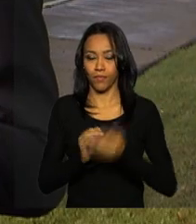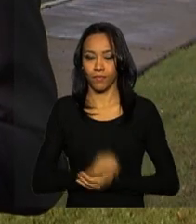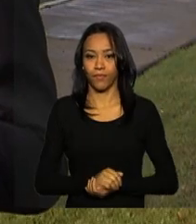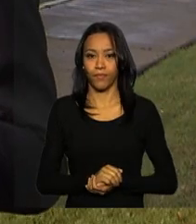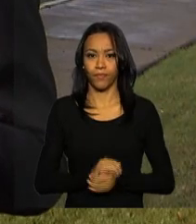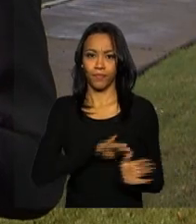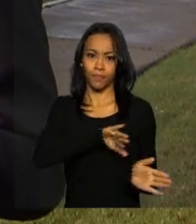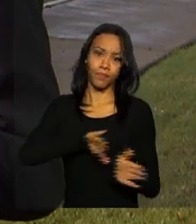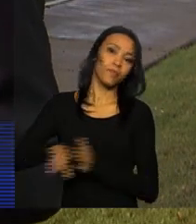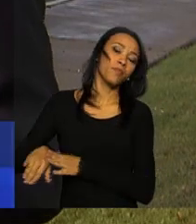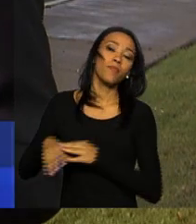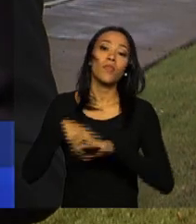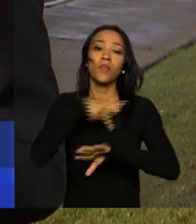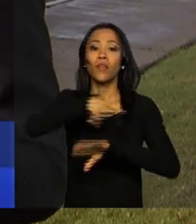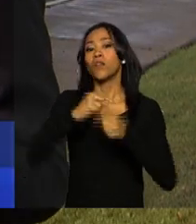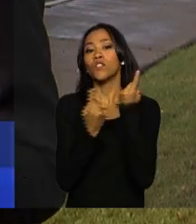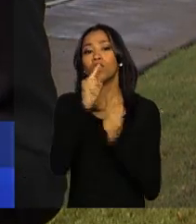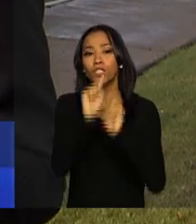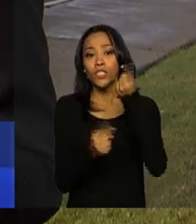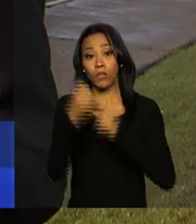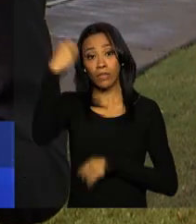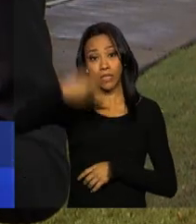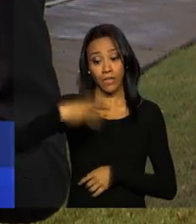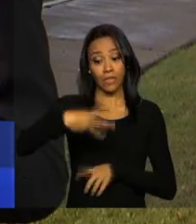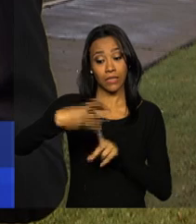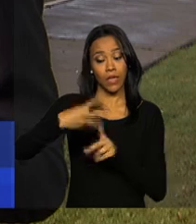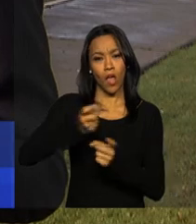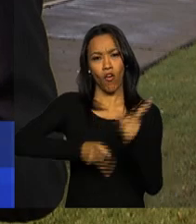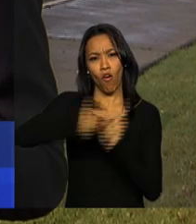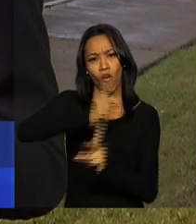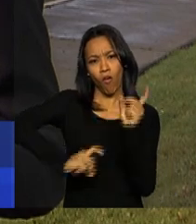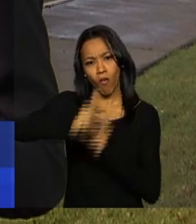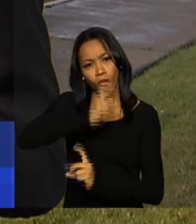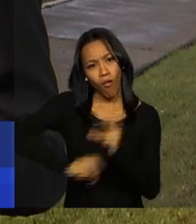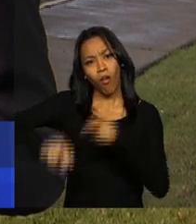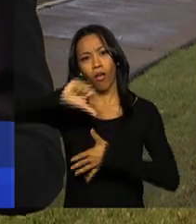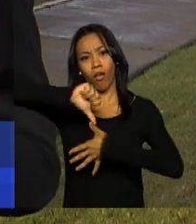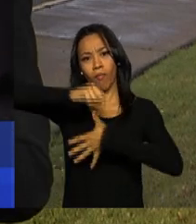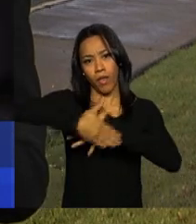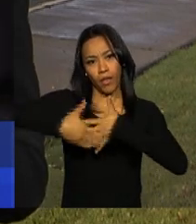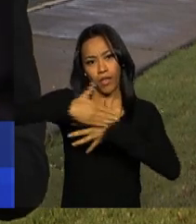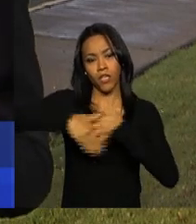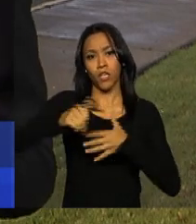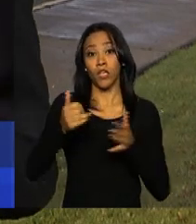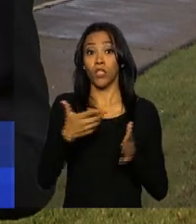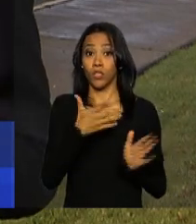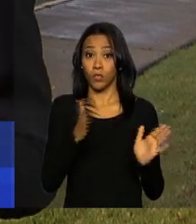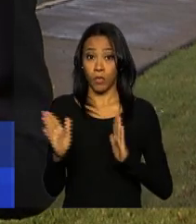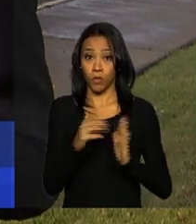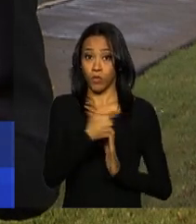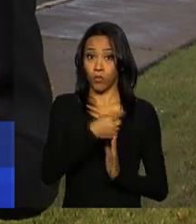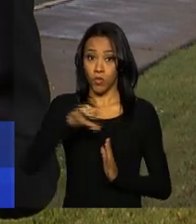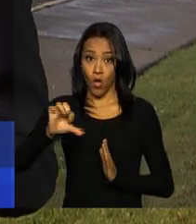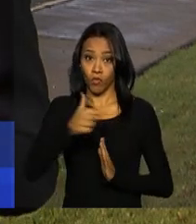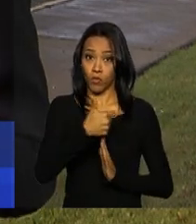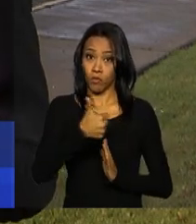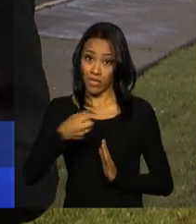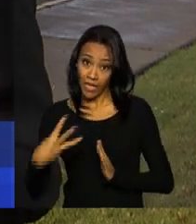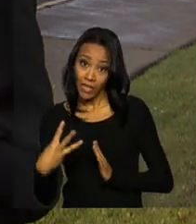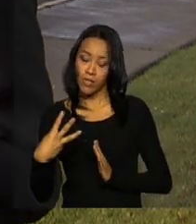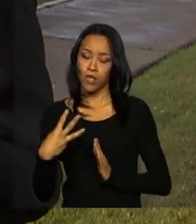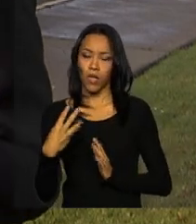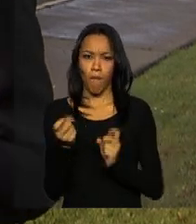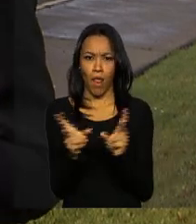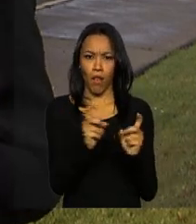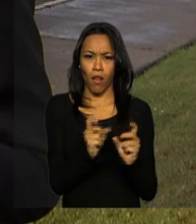O Chile é o terceiro maior parceiro comercial do Brasil na América Latina. Entre 2009 e 2013, o comércio aumentou mais